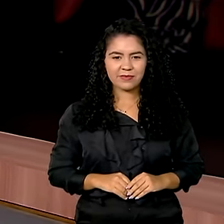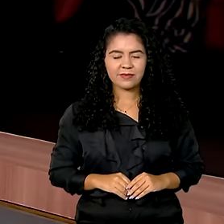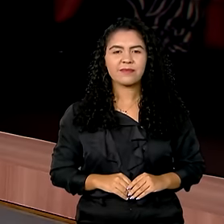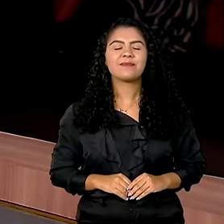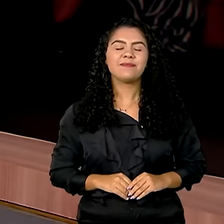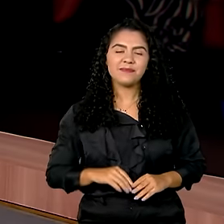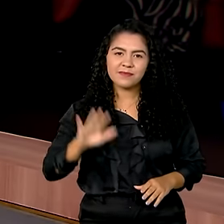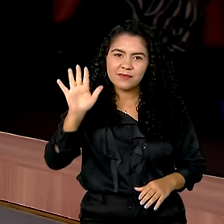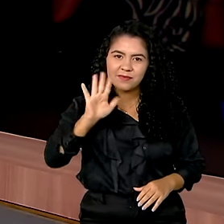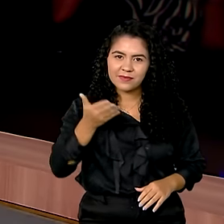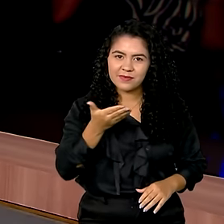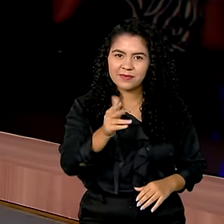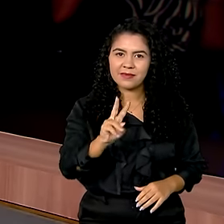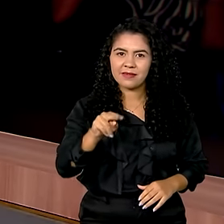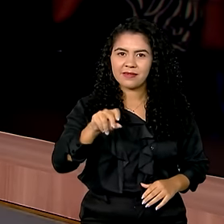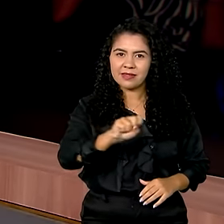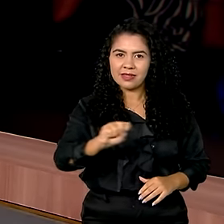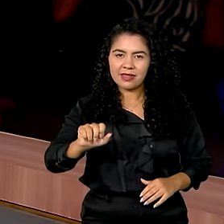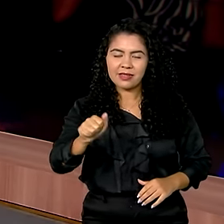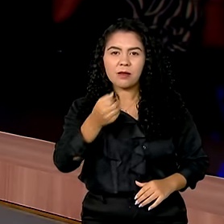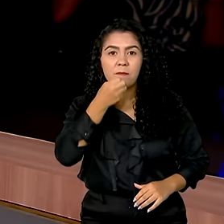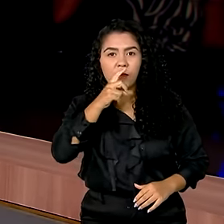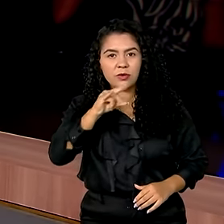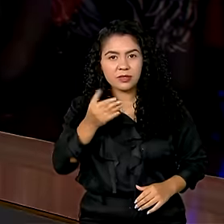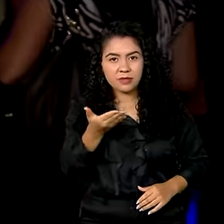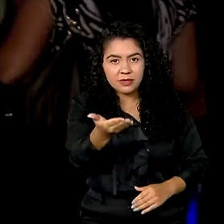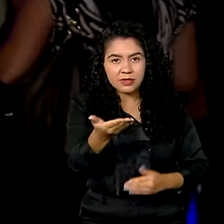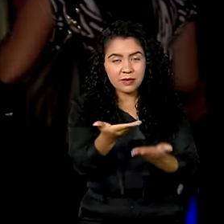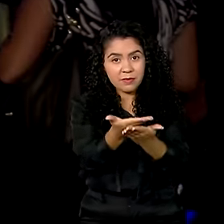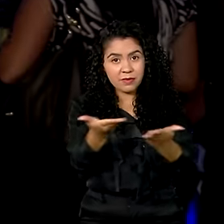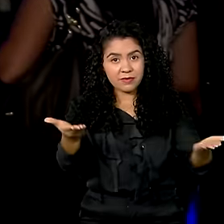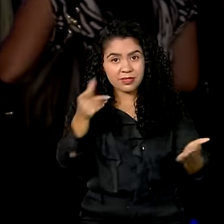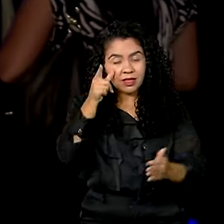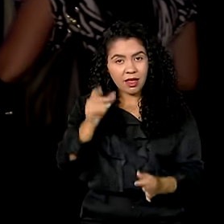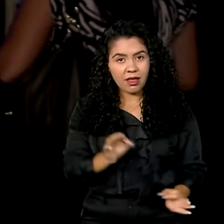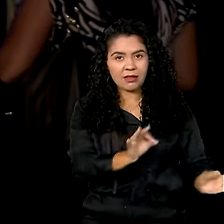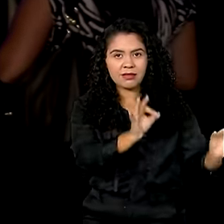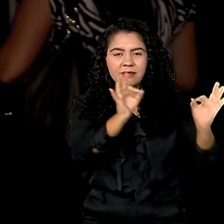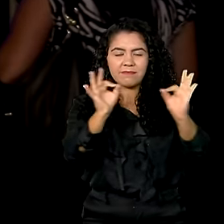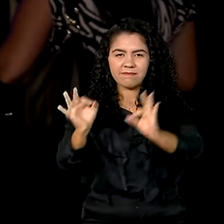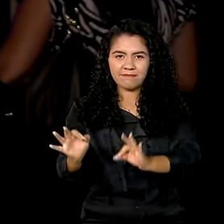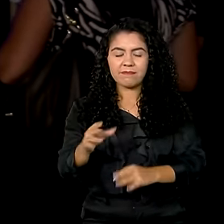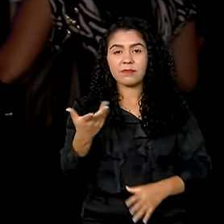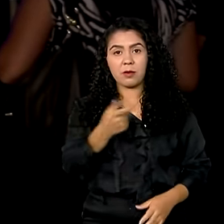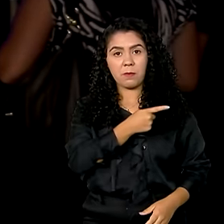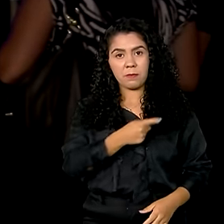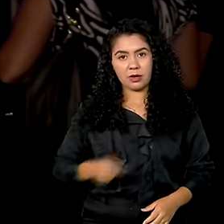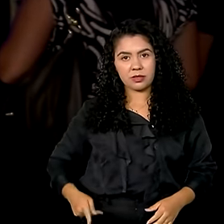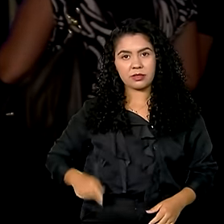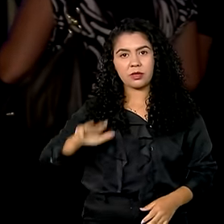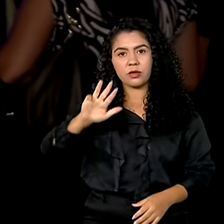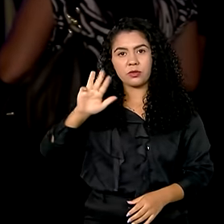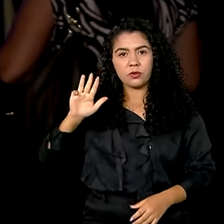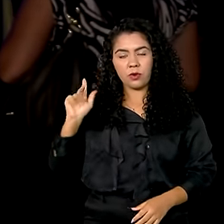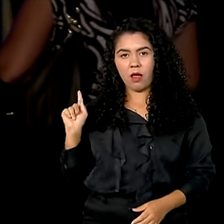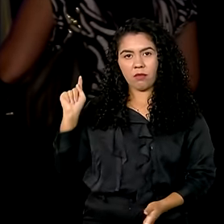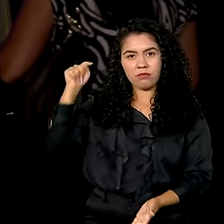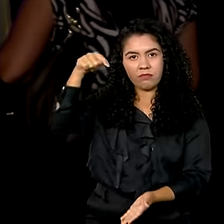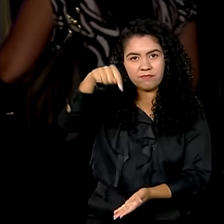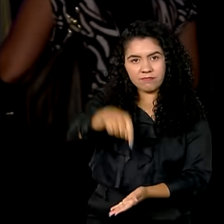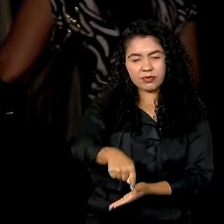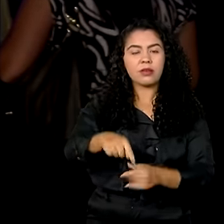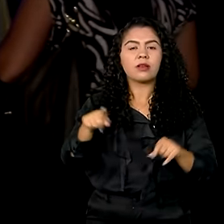Oi, Vanessa. Bom dia para você também. Bom dia para você que nos acompanha. É isso. E além do presidente Lula, a abertura do 14º